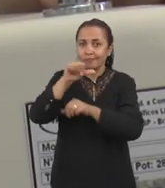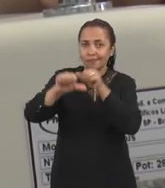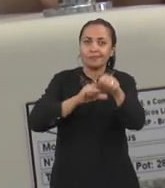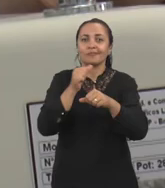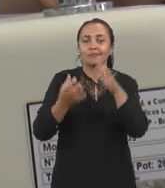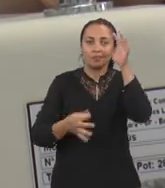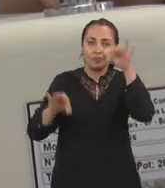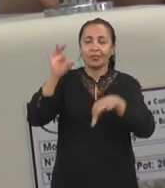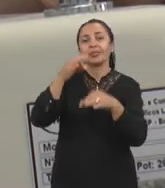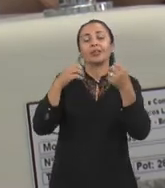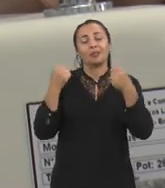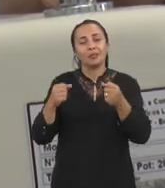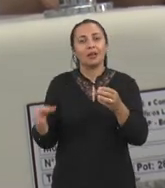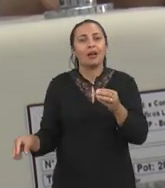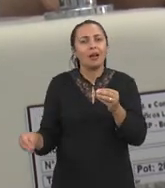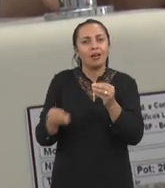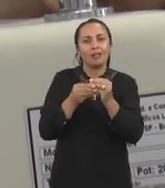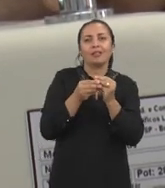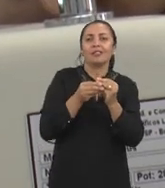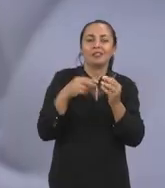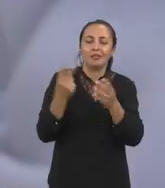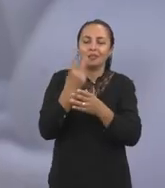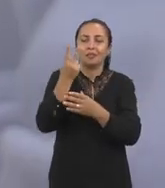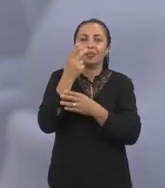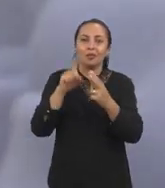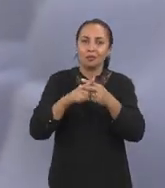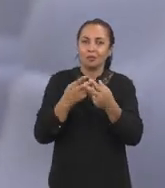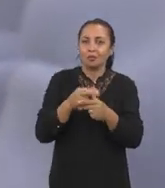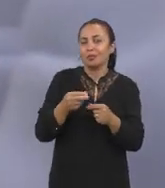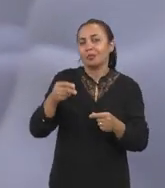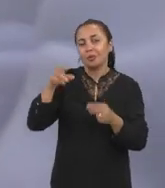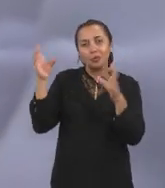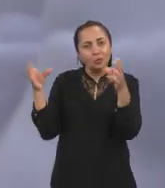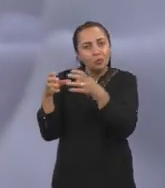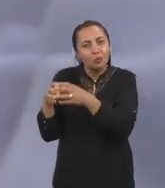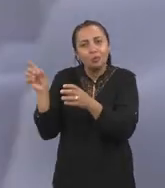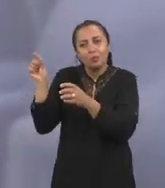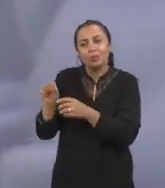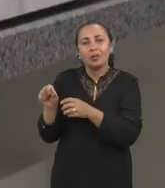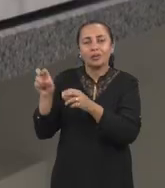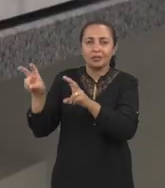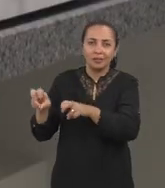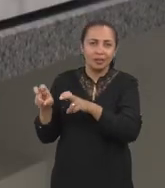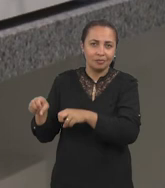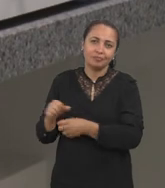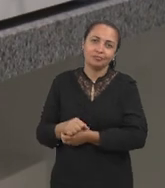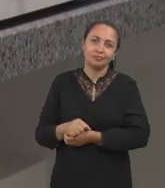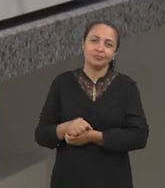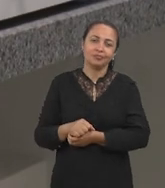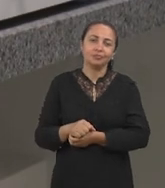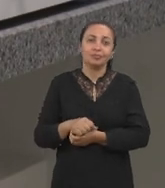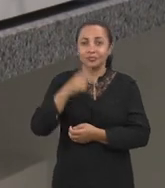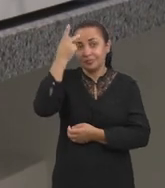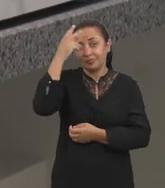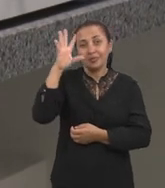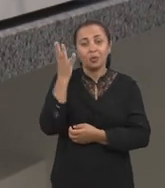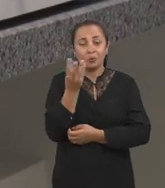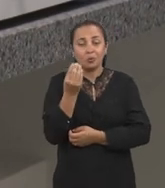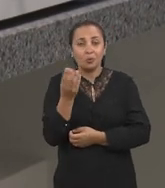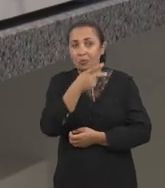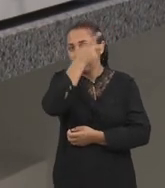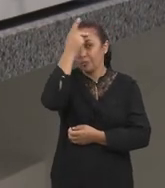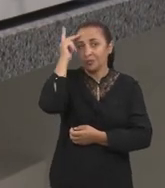no laboratório deve agregar valor ao produto dos pequenos criadores da região. Para muitas pessoas,